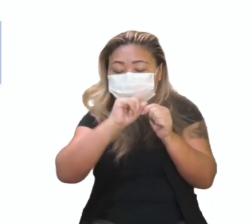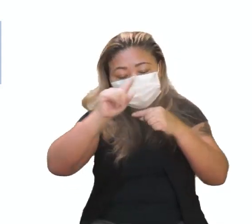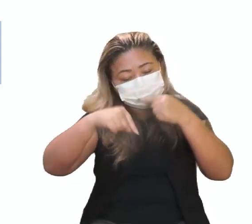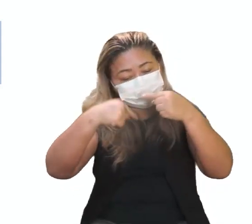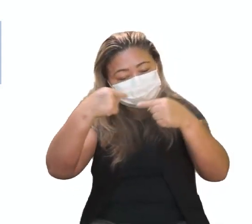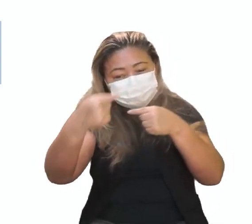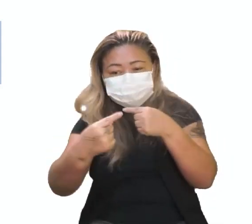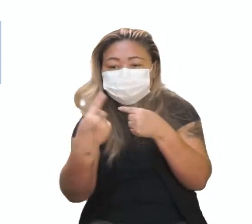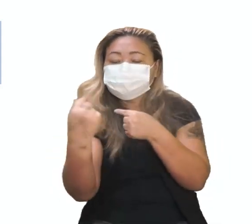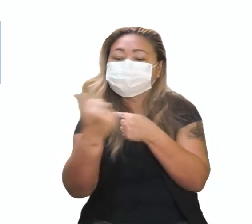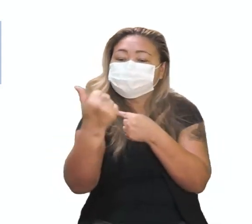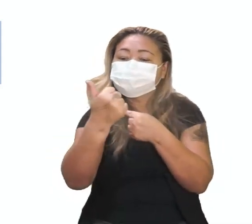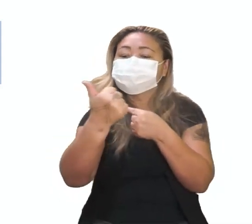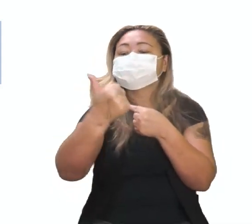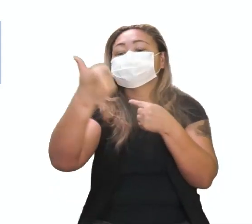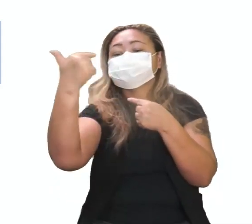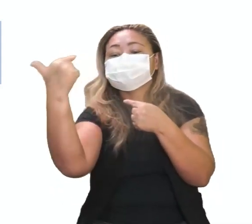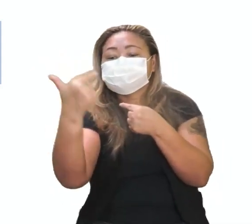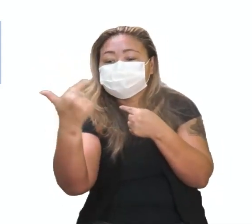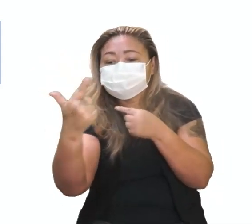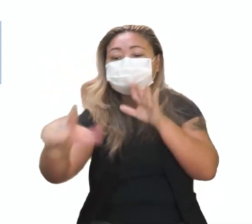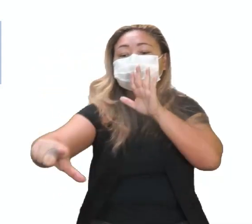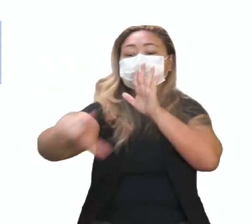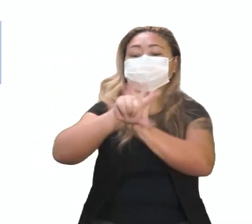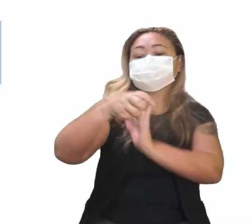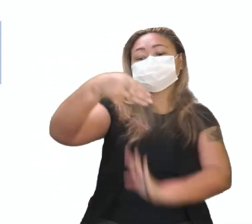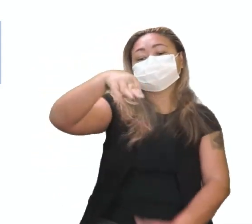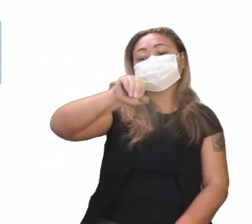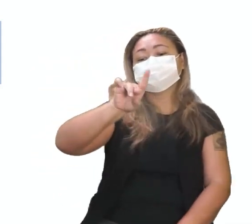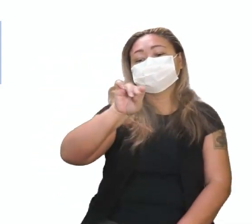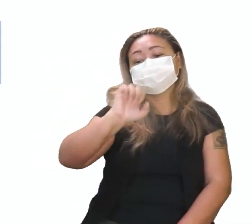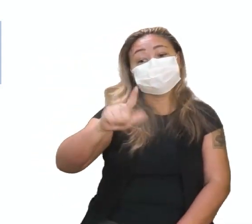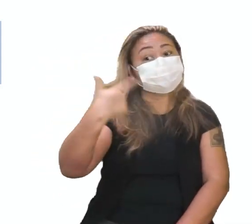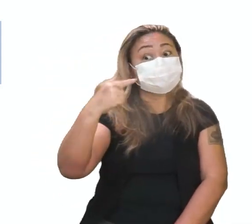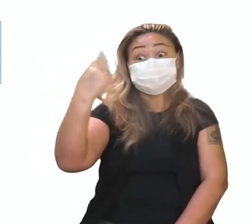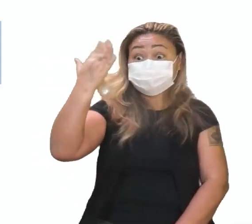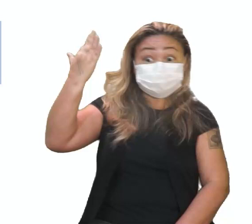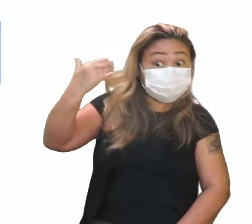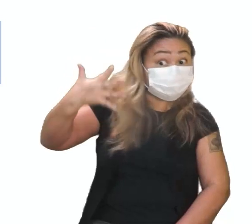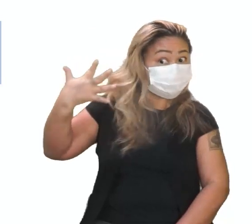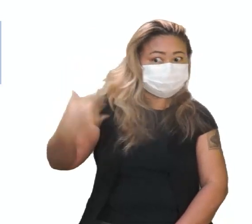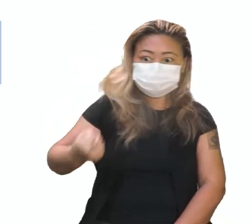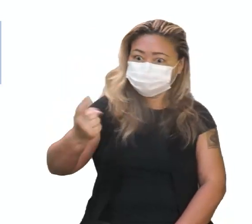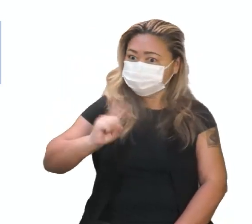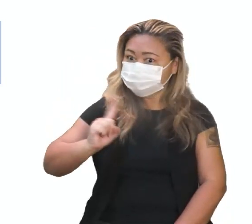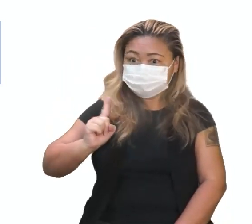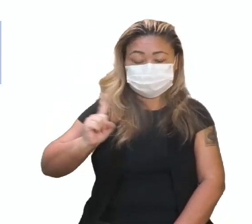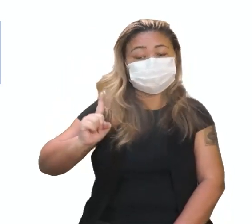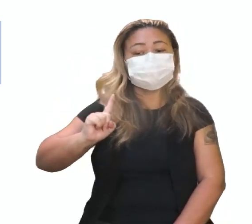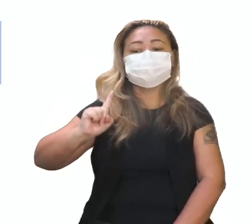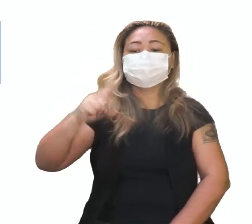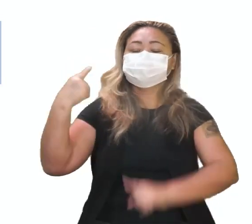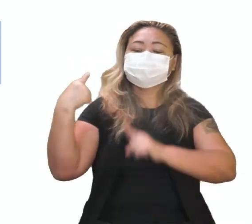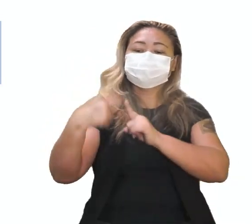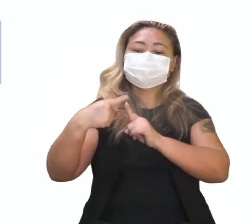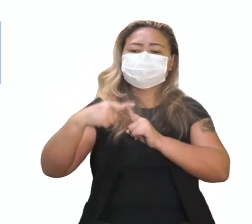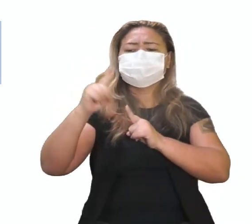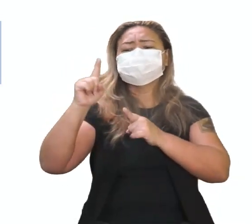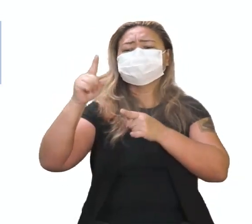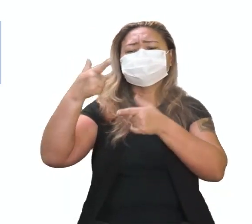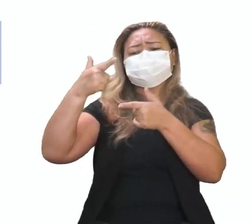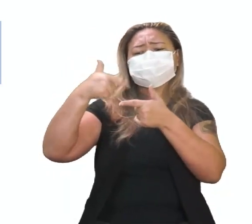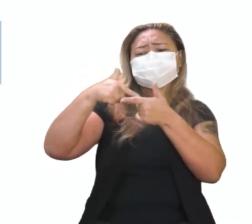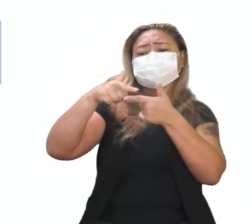criou a primeira, a segunda lei de Mendel. Não foi aceito na sua época, por quê? Devido a algumas